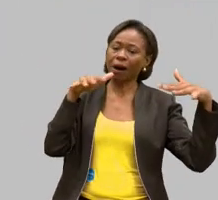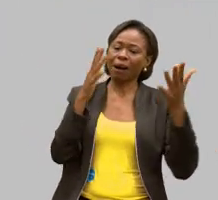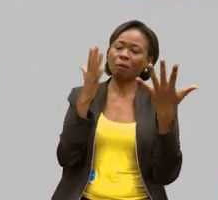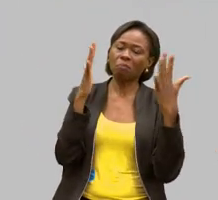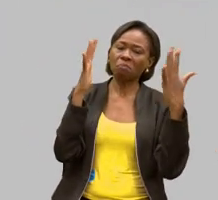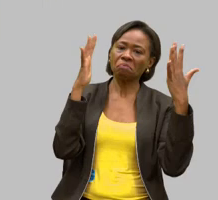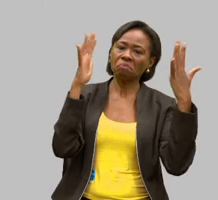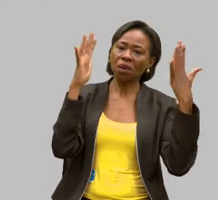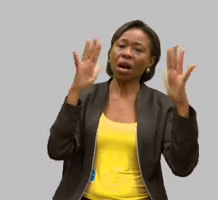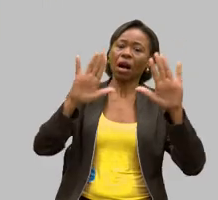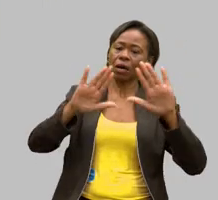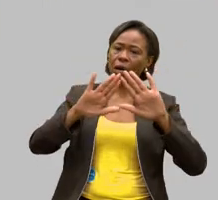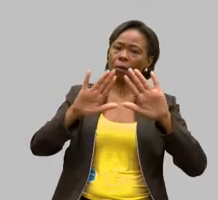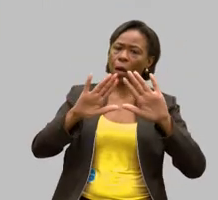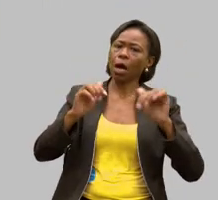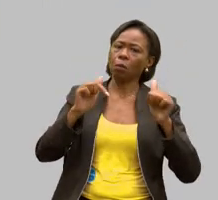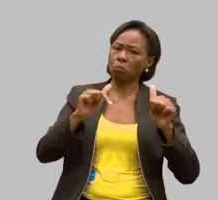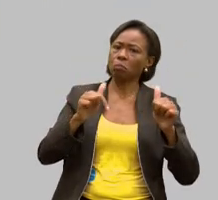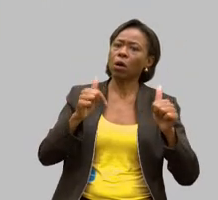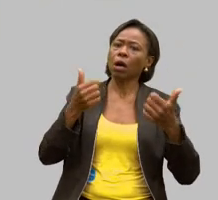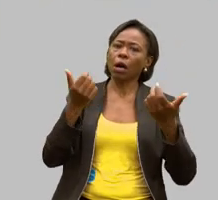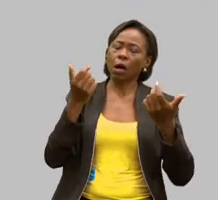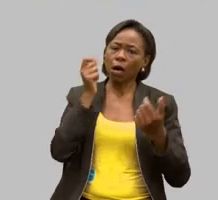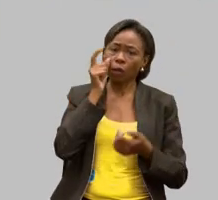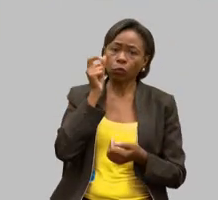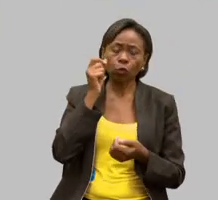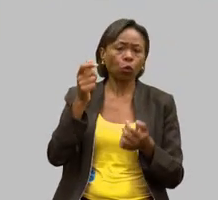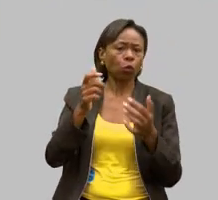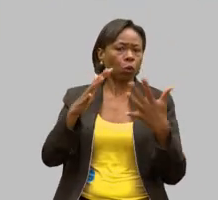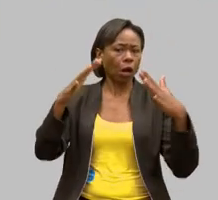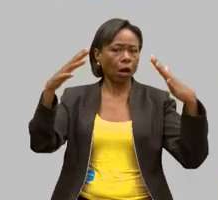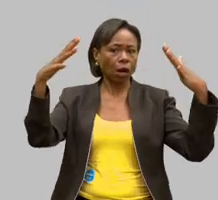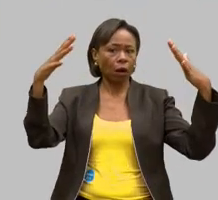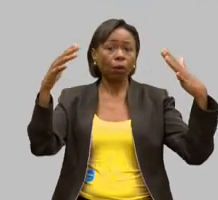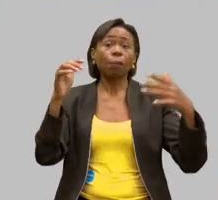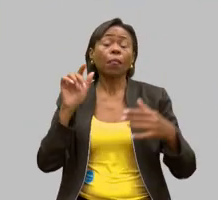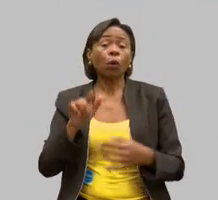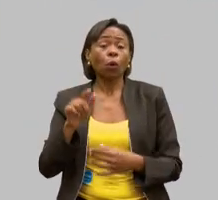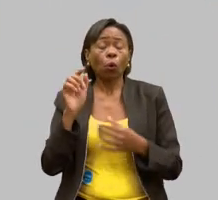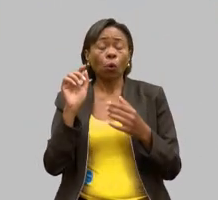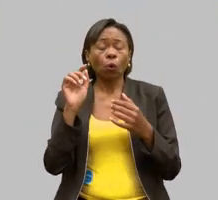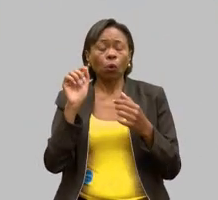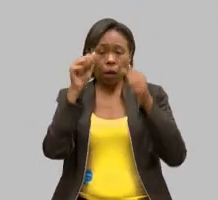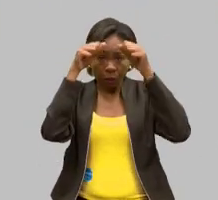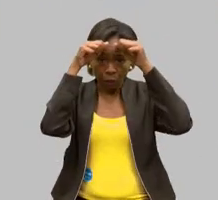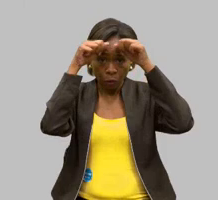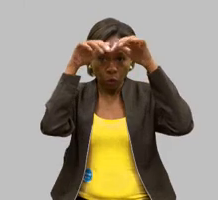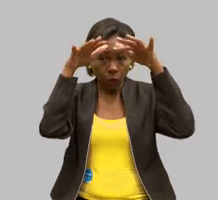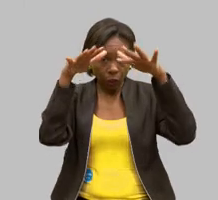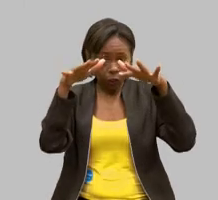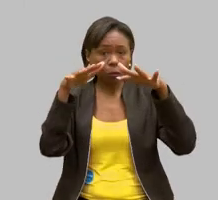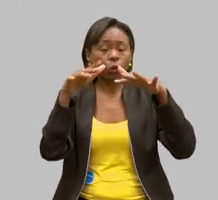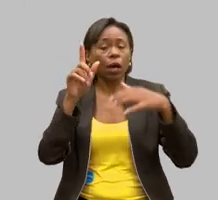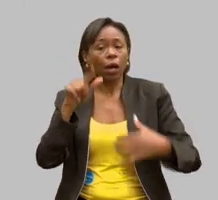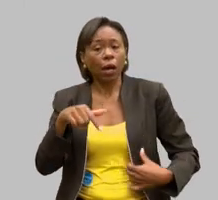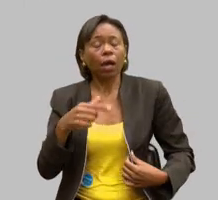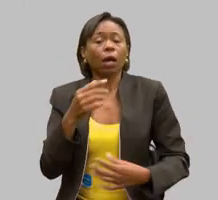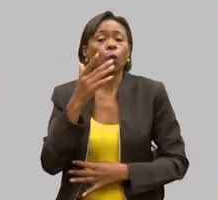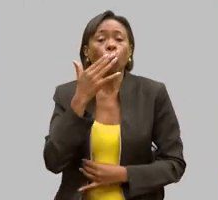iluminada com a cor azul, e o autista tem a cor azul, porque cada cinco autistas, quatro são homens.